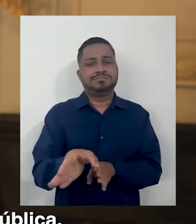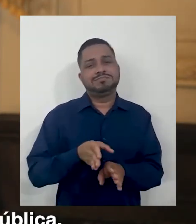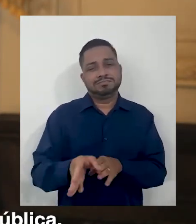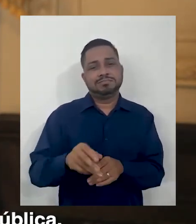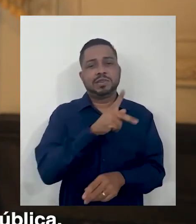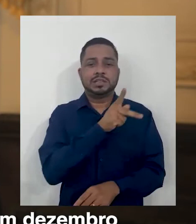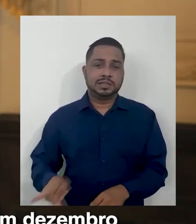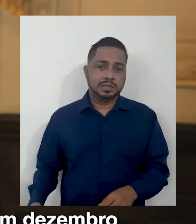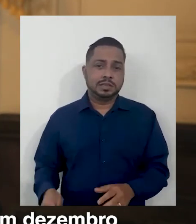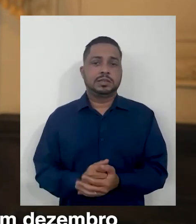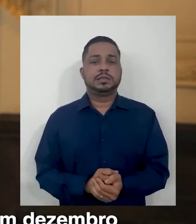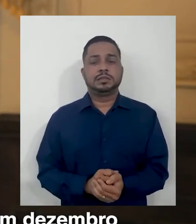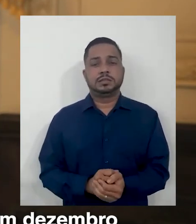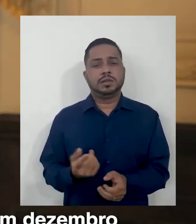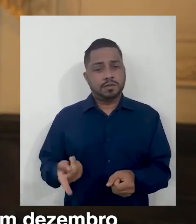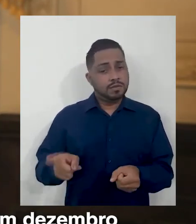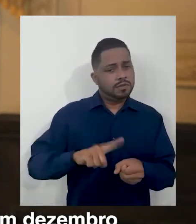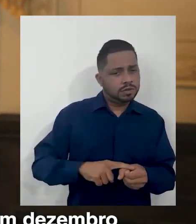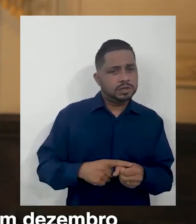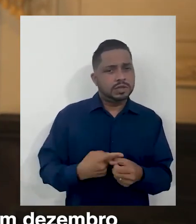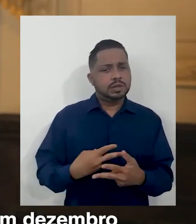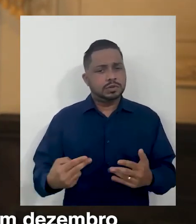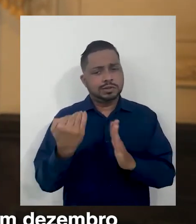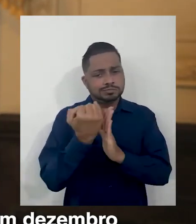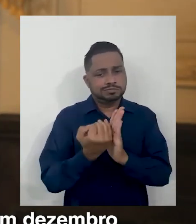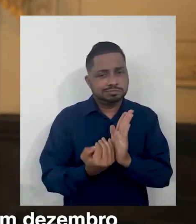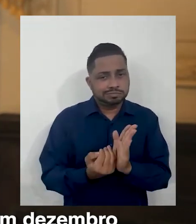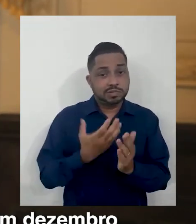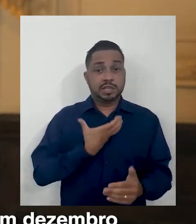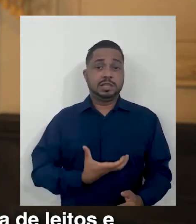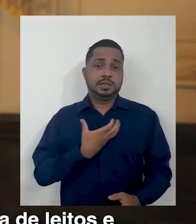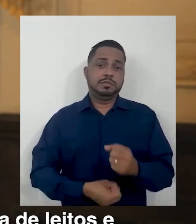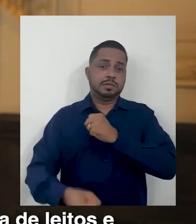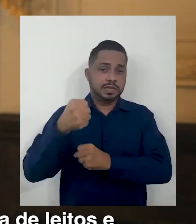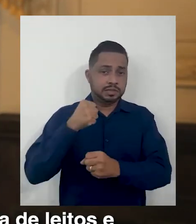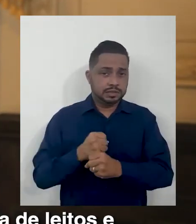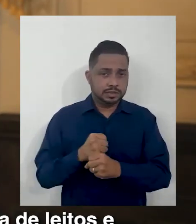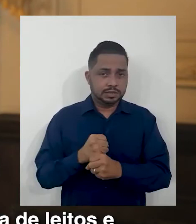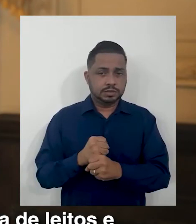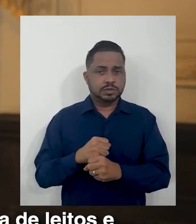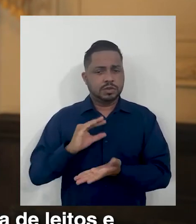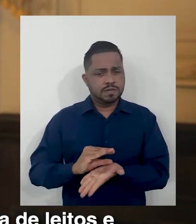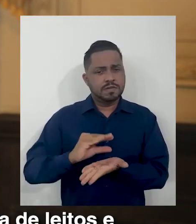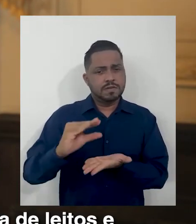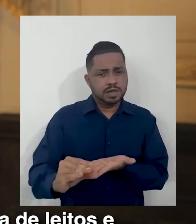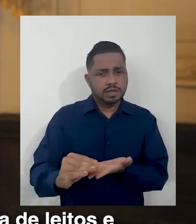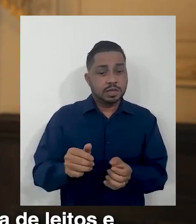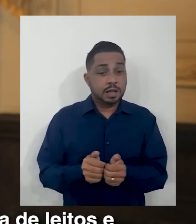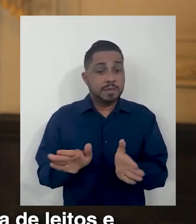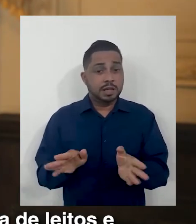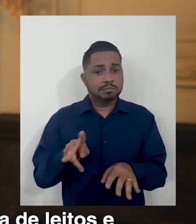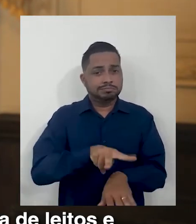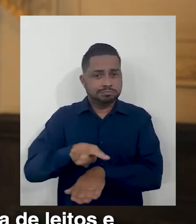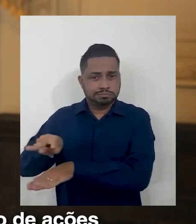Presidente da República. Temos retomado as medidas restritivas ainda em dezembro do ano passado. Nosso investimento na